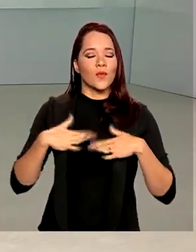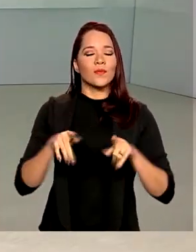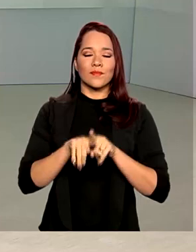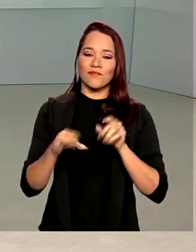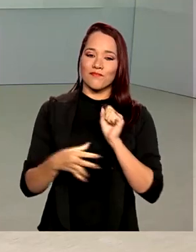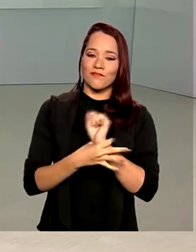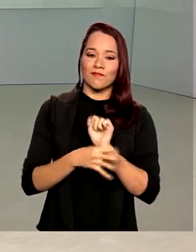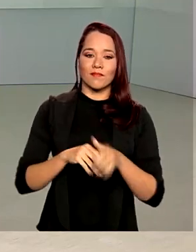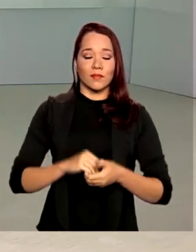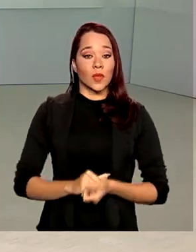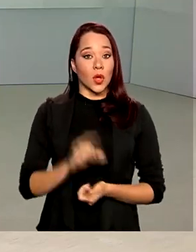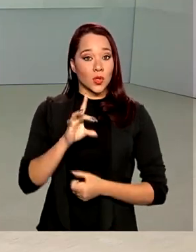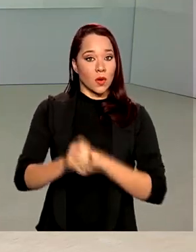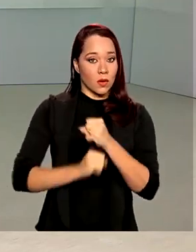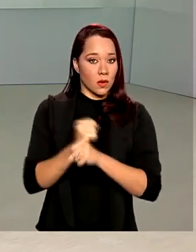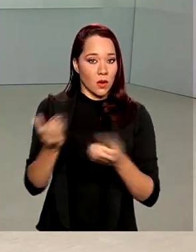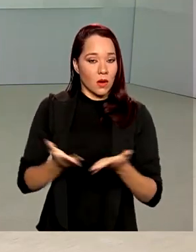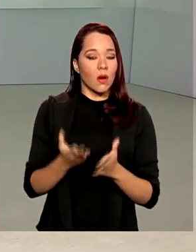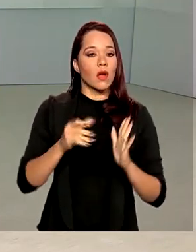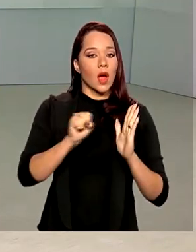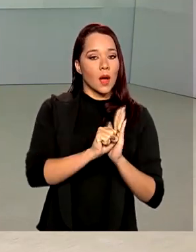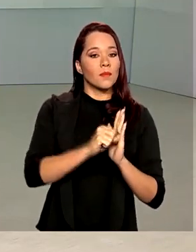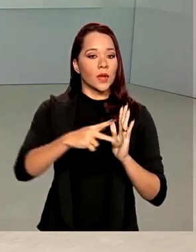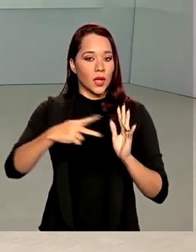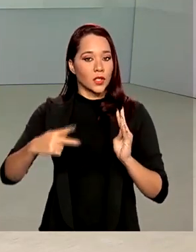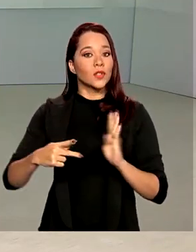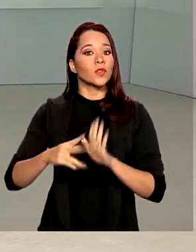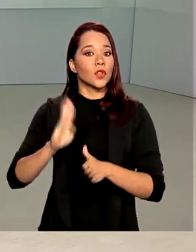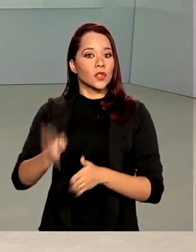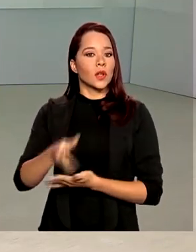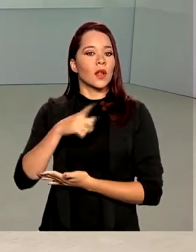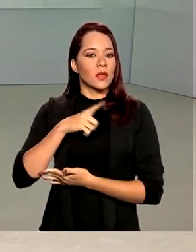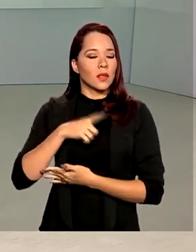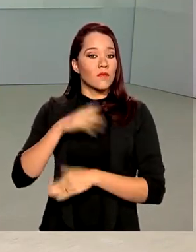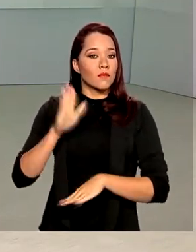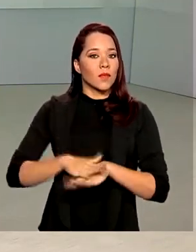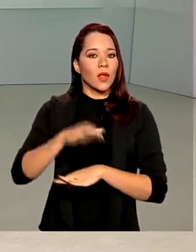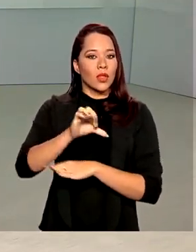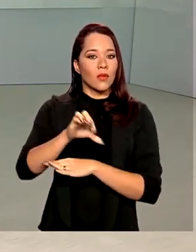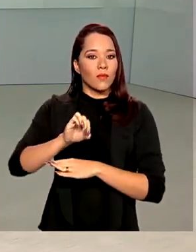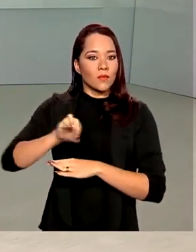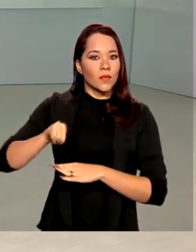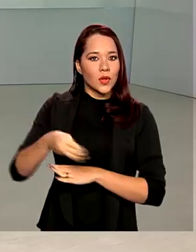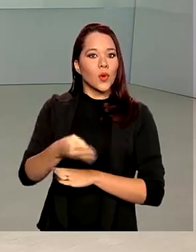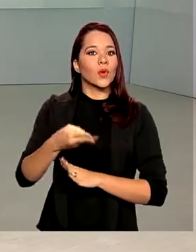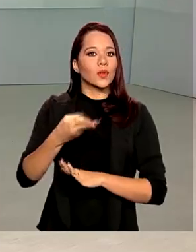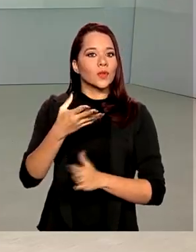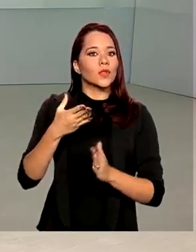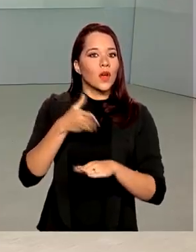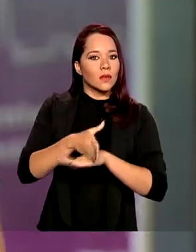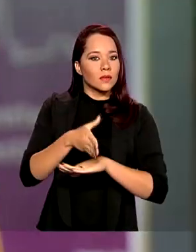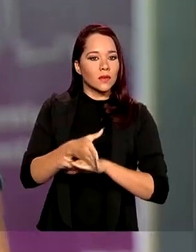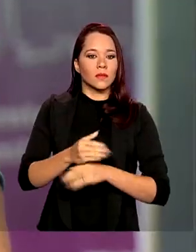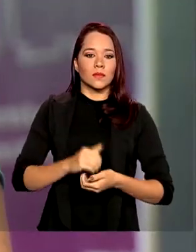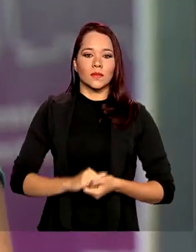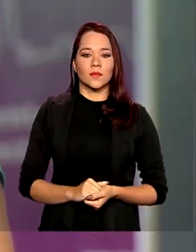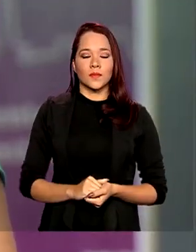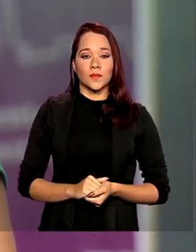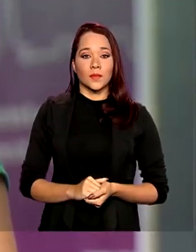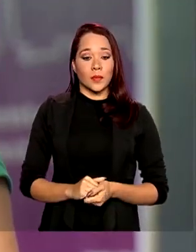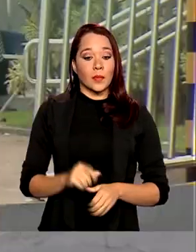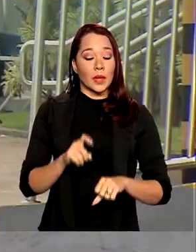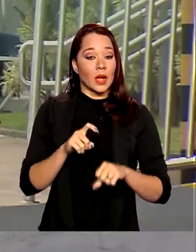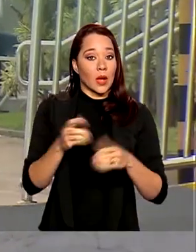segurança. Só neste ano, o aplicativo já teve mais de 90 milhões de acessos. Nesse